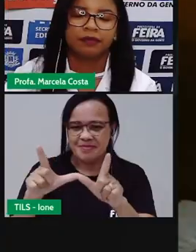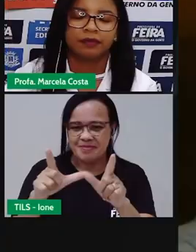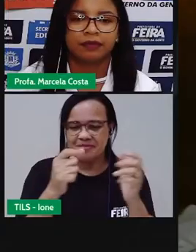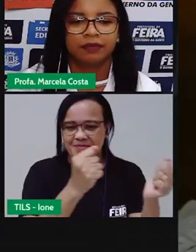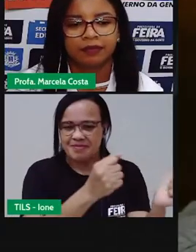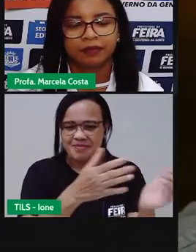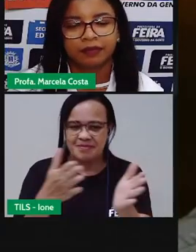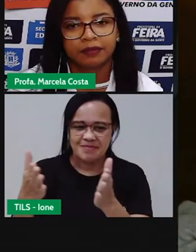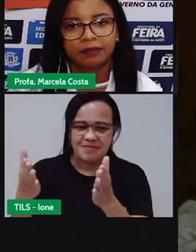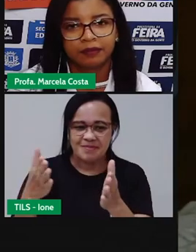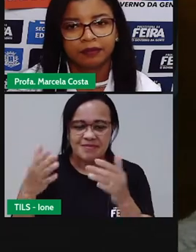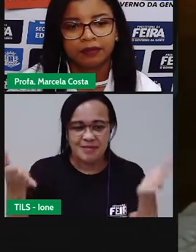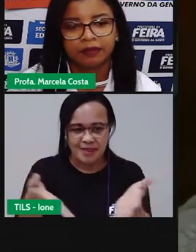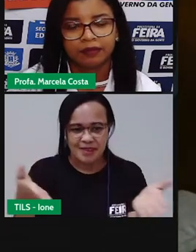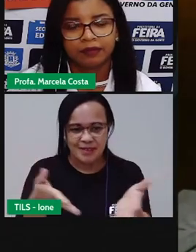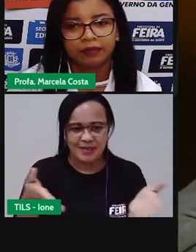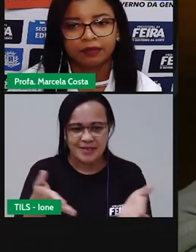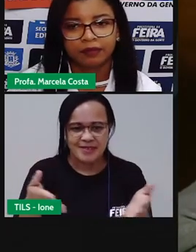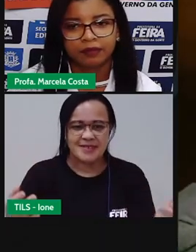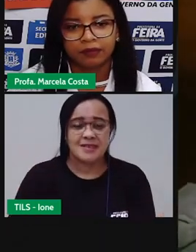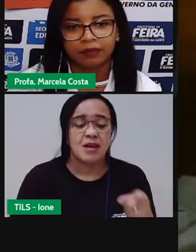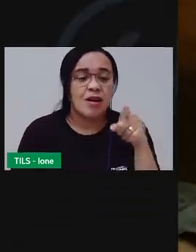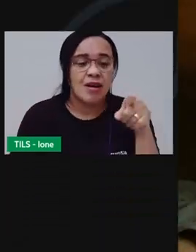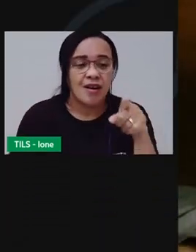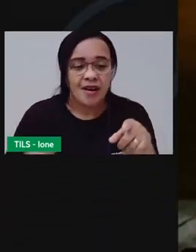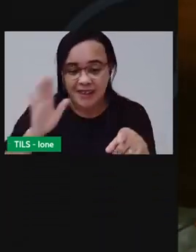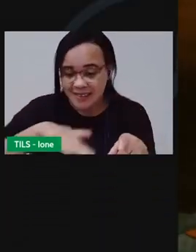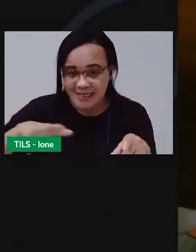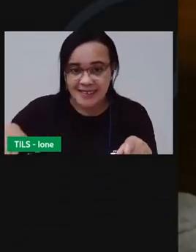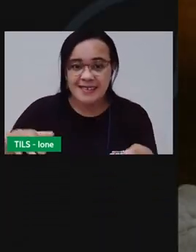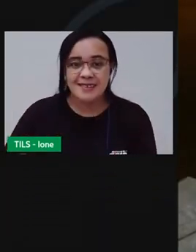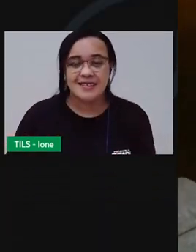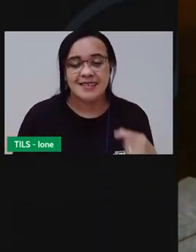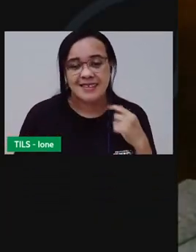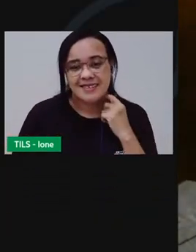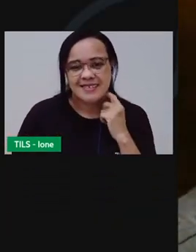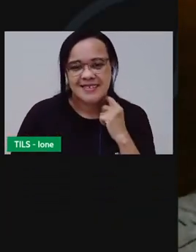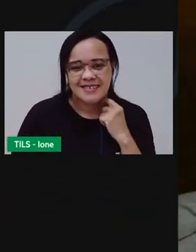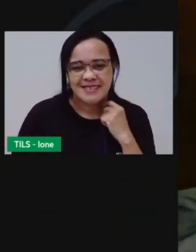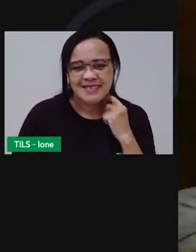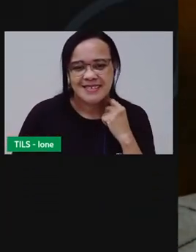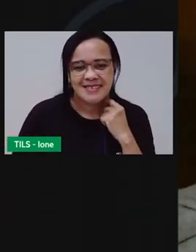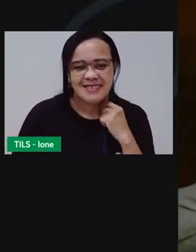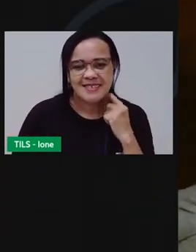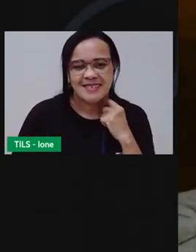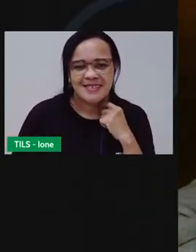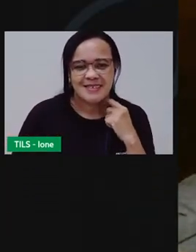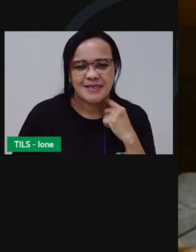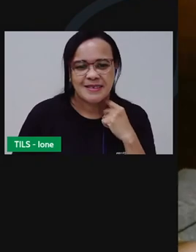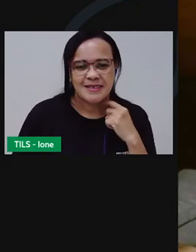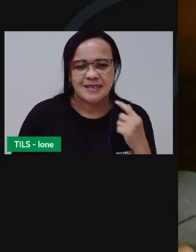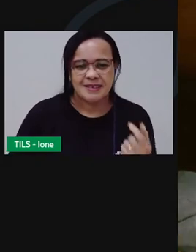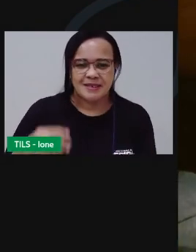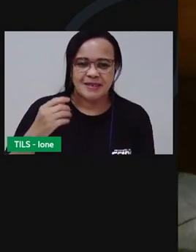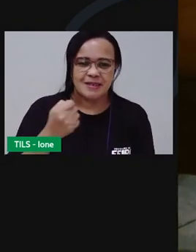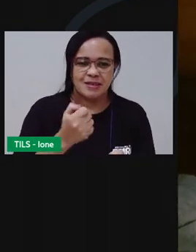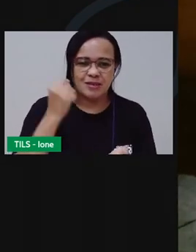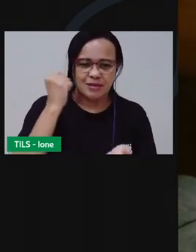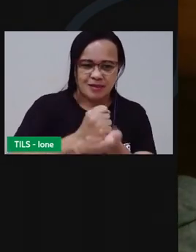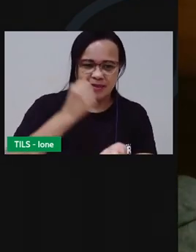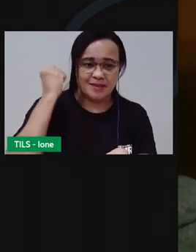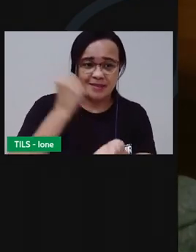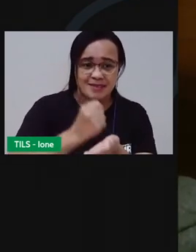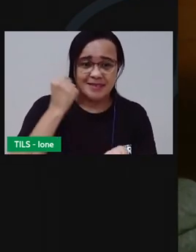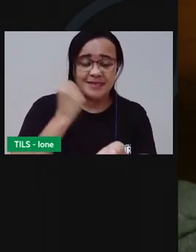Pedra, papel e tesoura Pedra, e tesoura